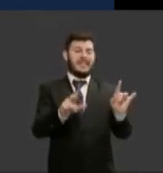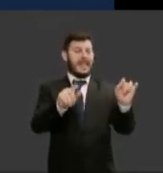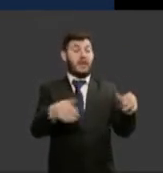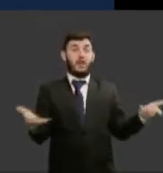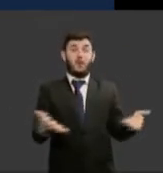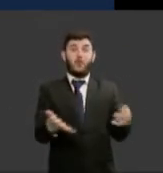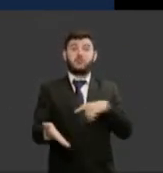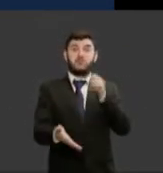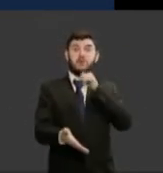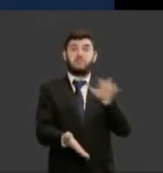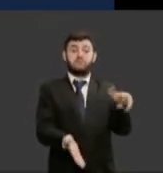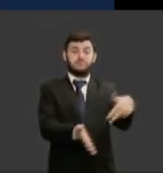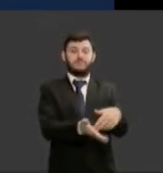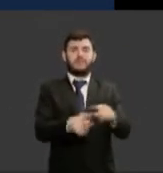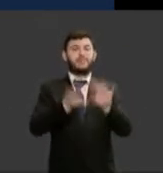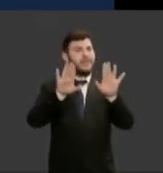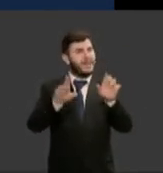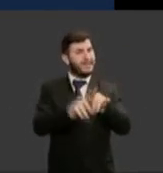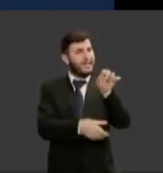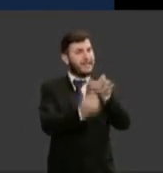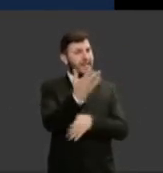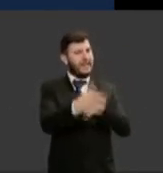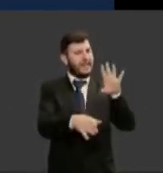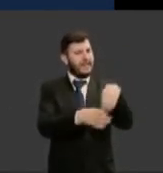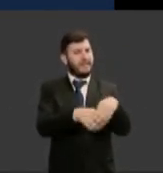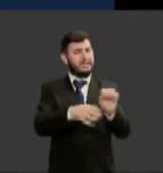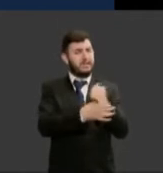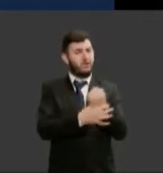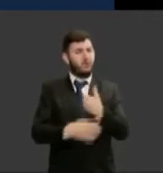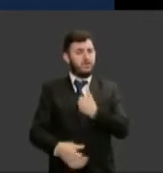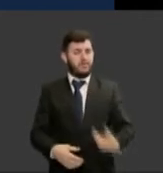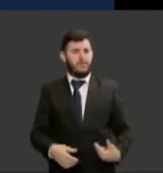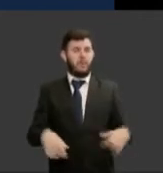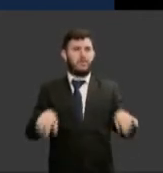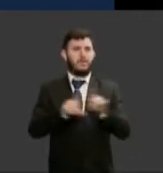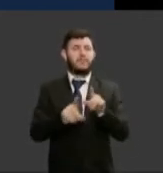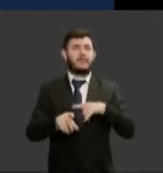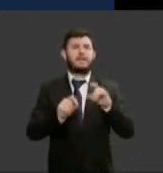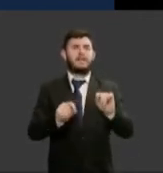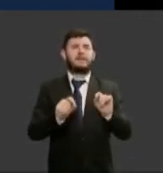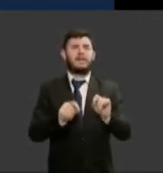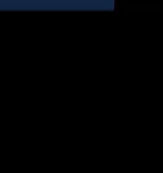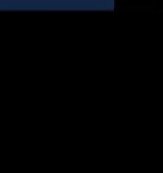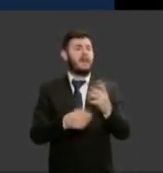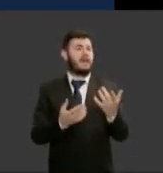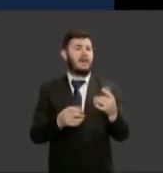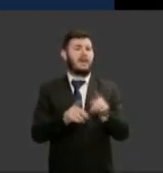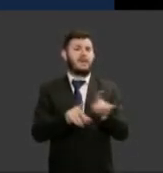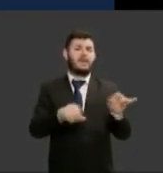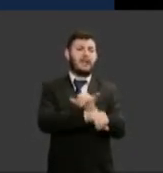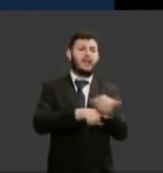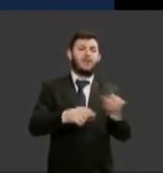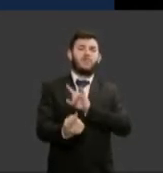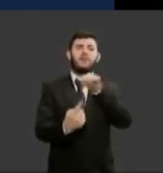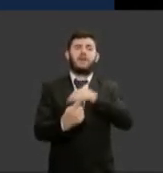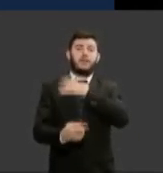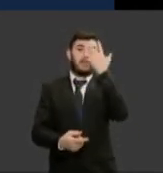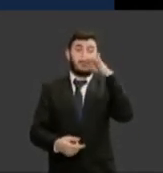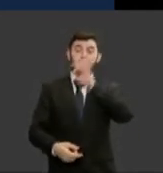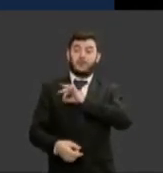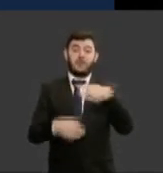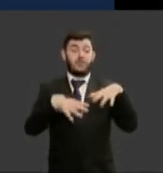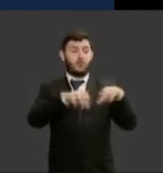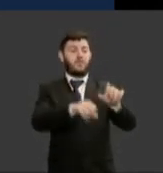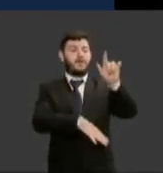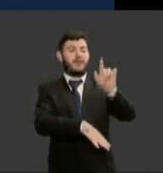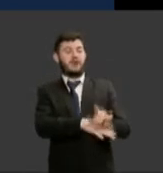criar dentro da segurança pública trilhas funcionais para que uma um policial assuma uma direção geral uma direção